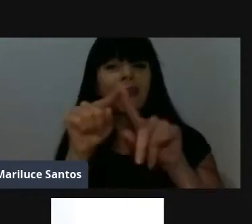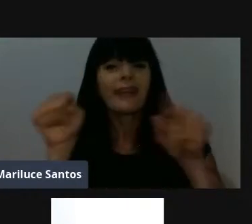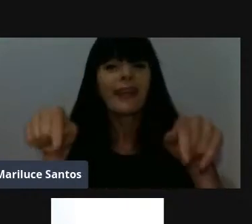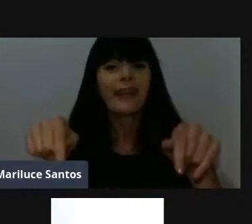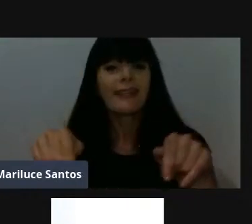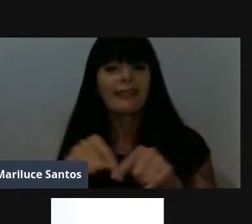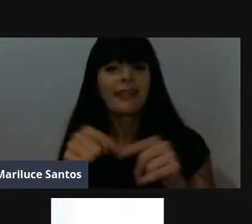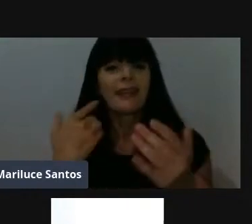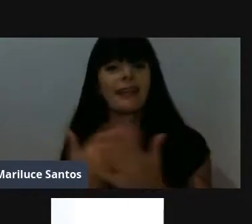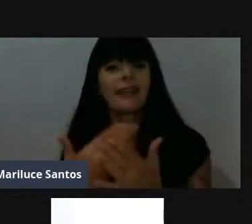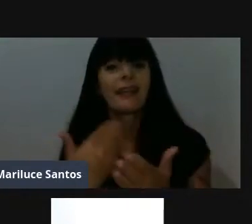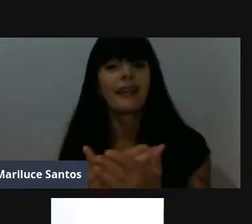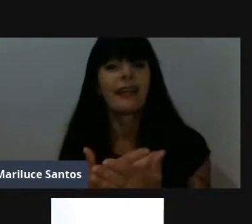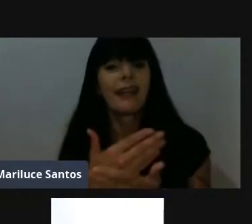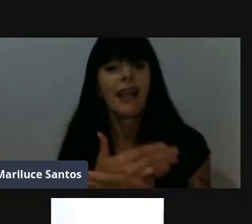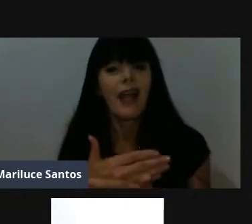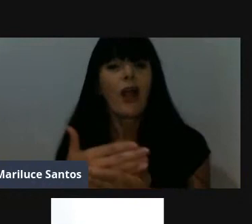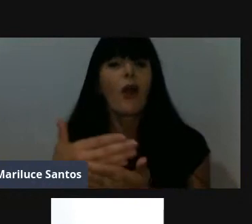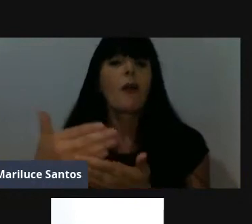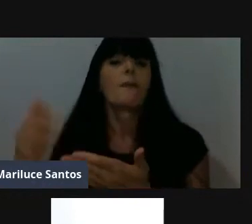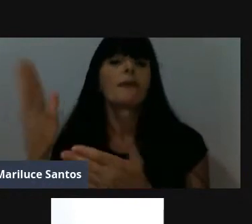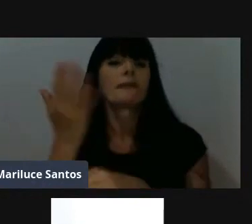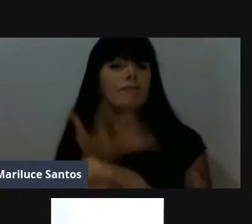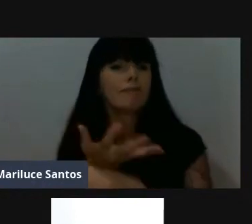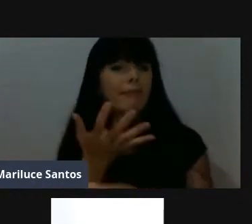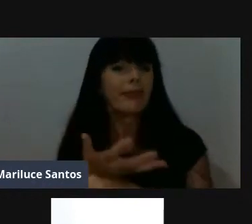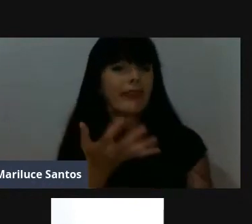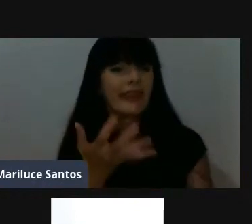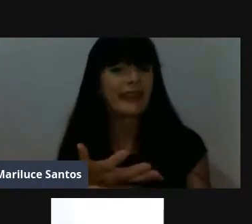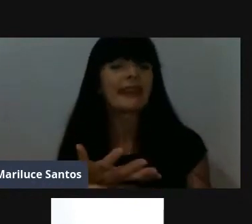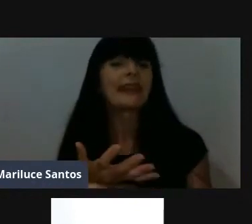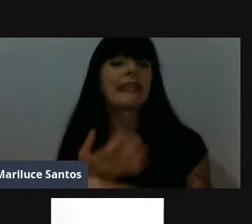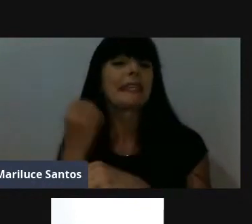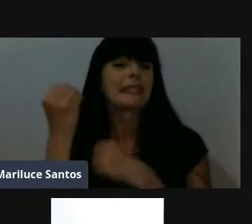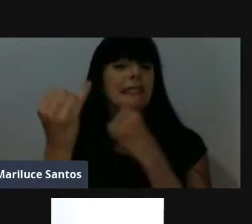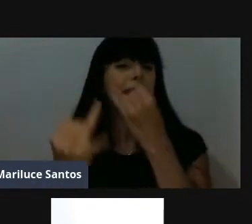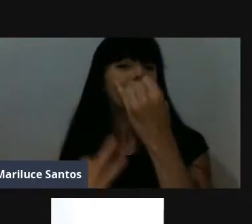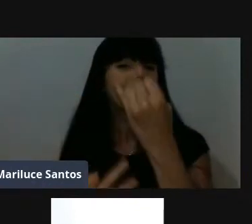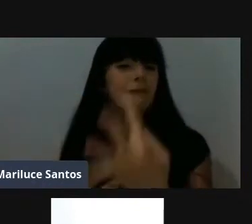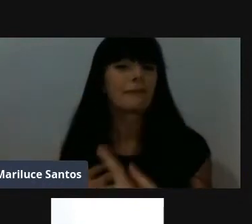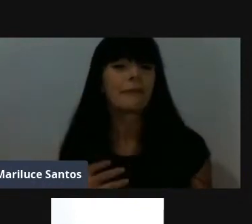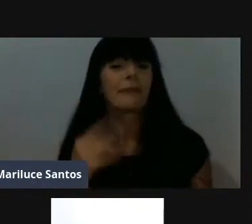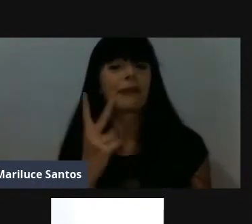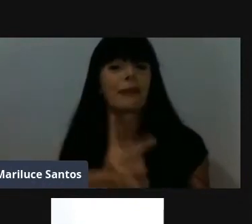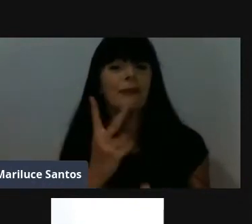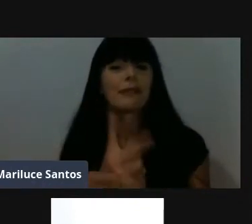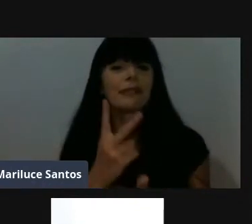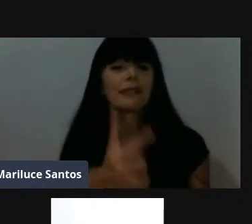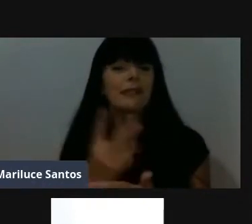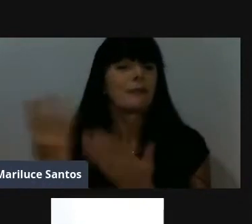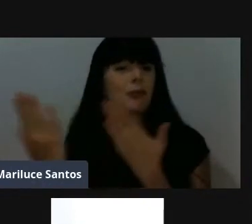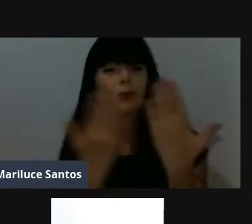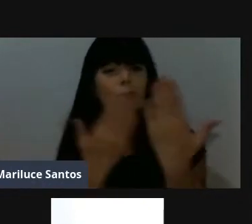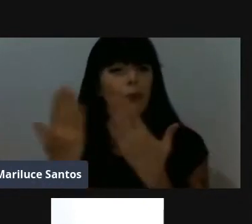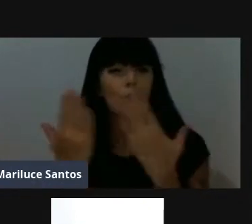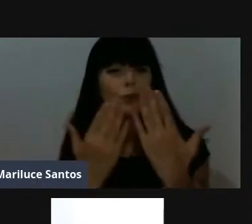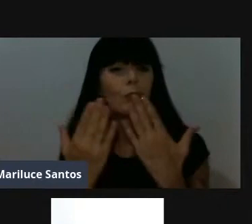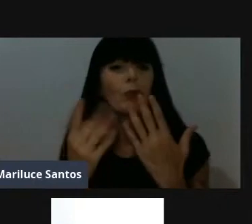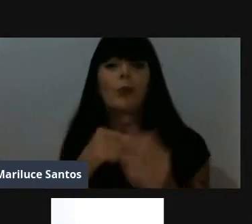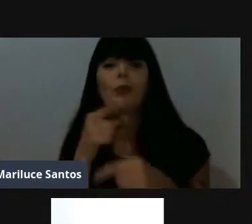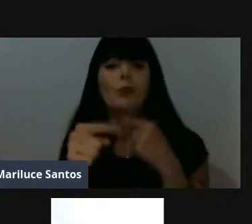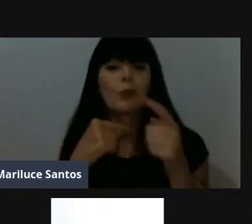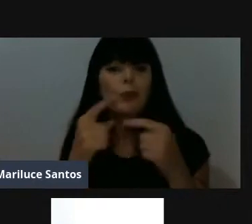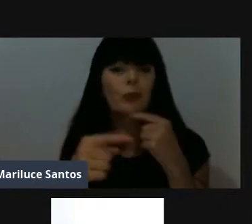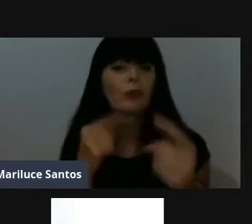chegava, já começava a passar a matéria, e, eu sempre com muitas dúvidas, que eu sempre gostei muito de estudar, ela sempre muito pronta,